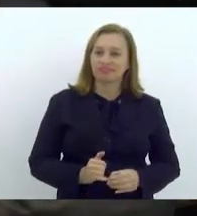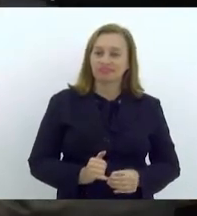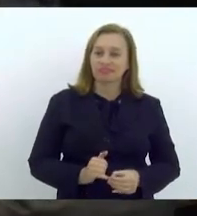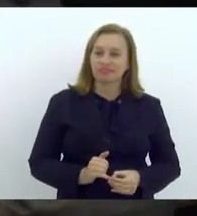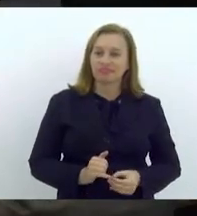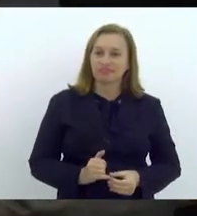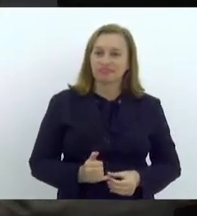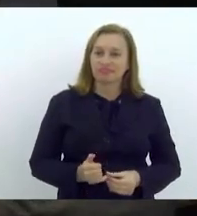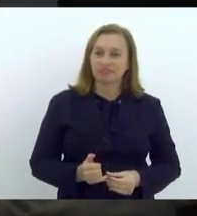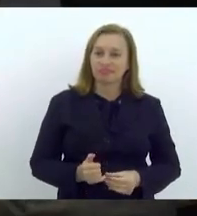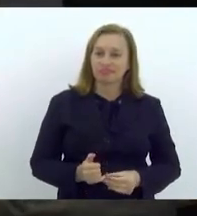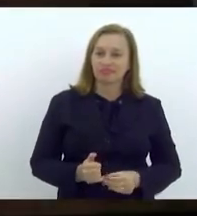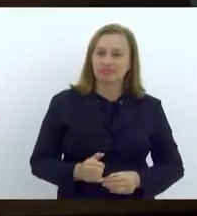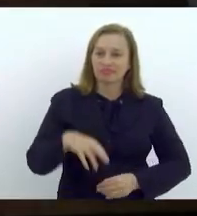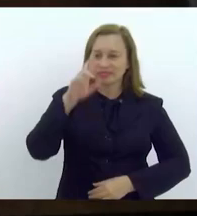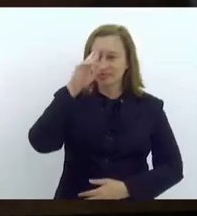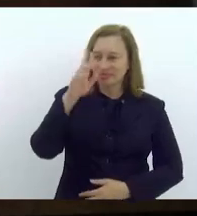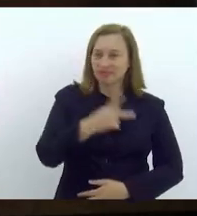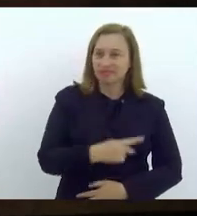Senhor presidente,